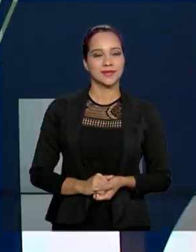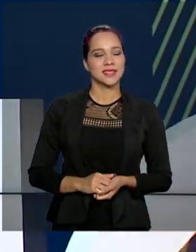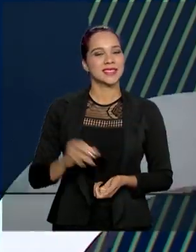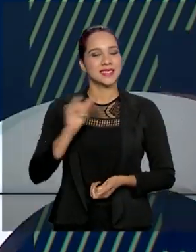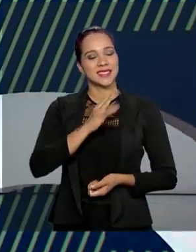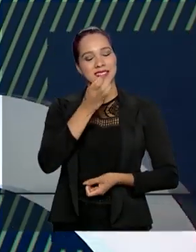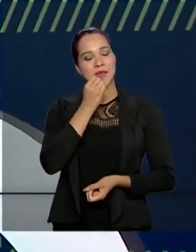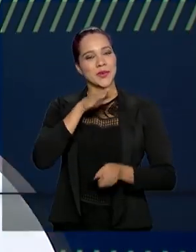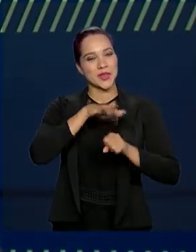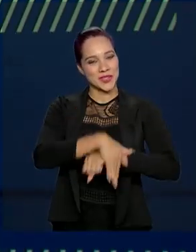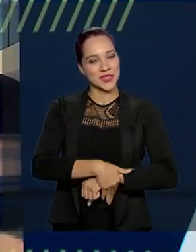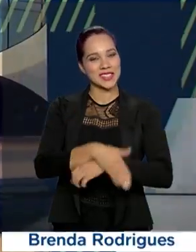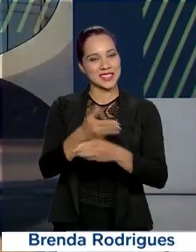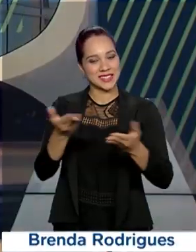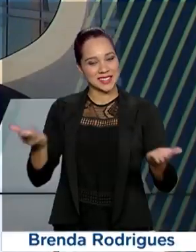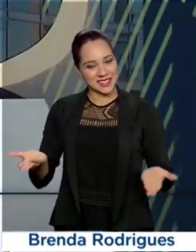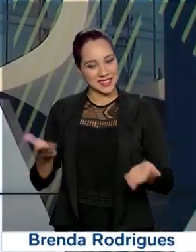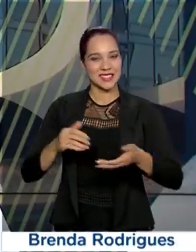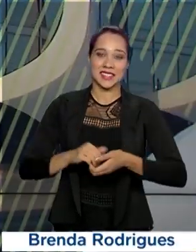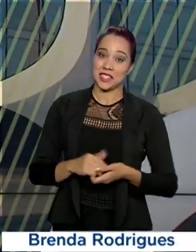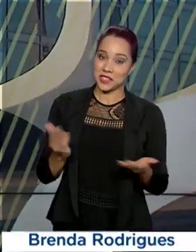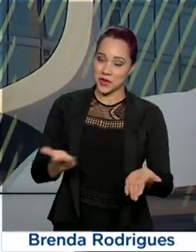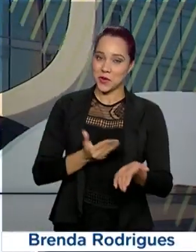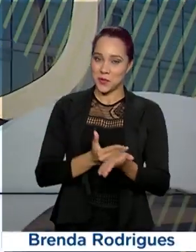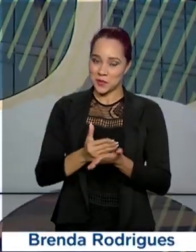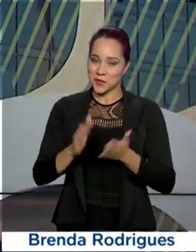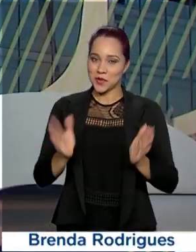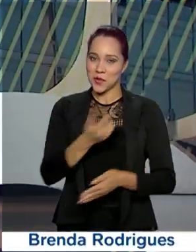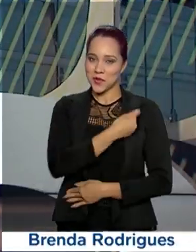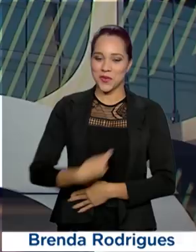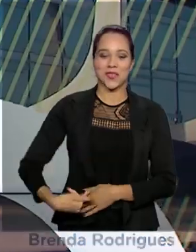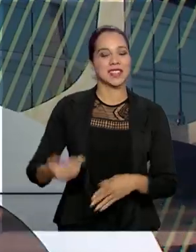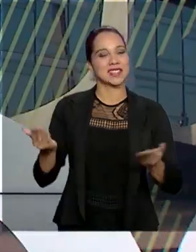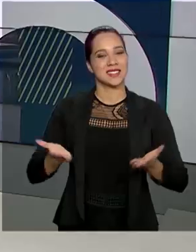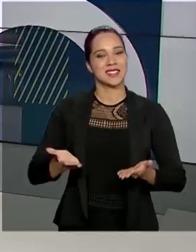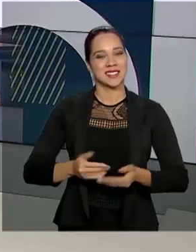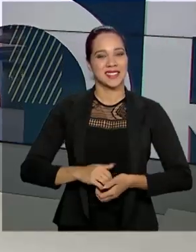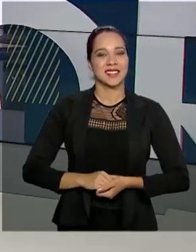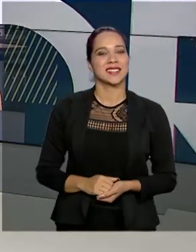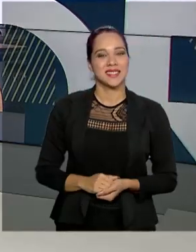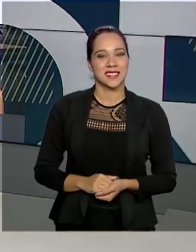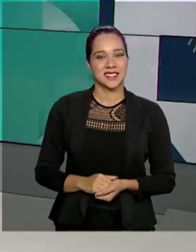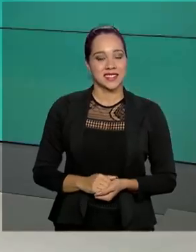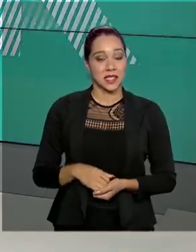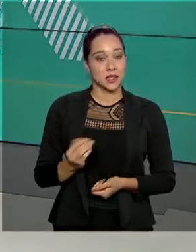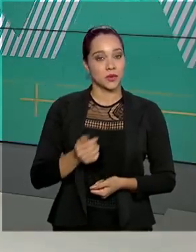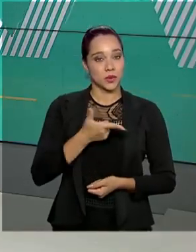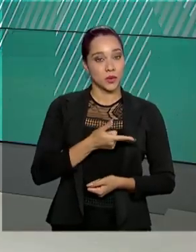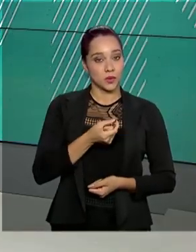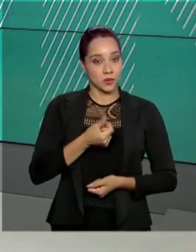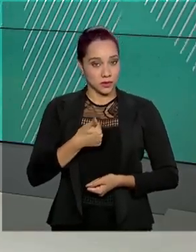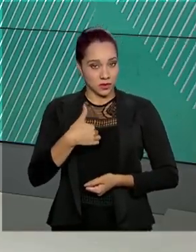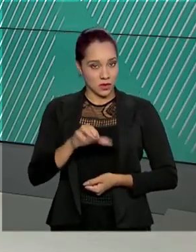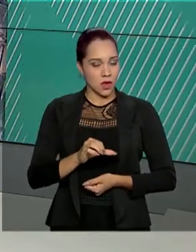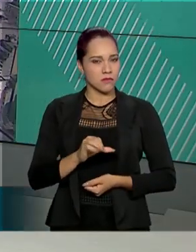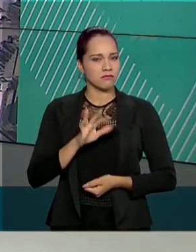Olá, boa noite, eu sou Roberto Camargo e já estamos de volta com o Governo Agora. Em 2019,